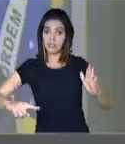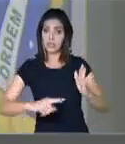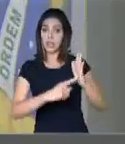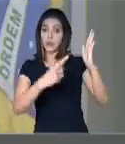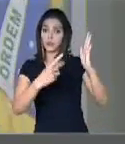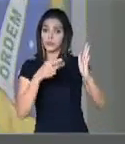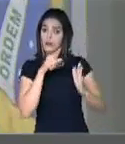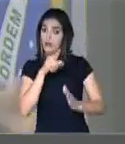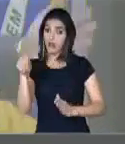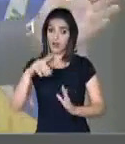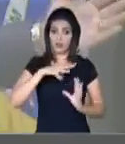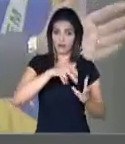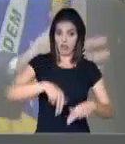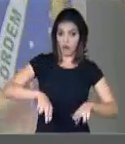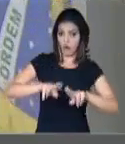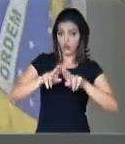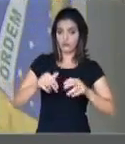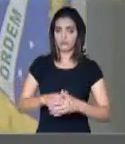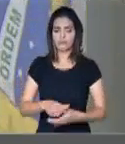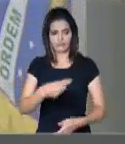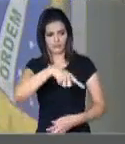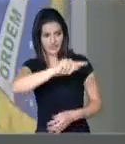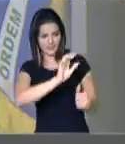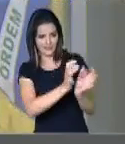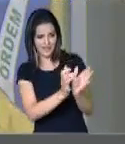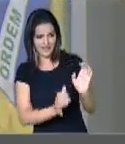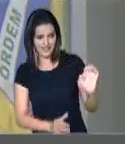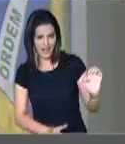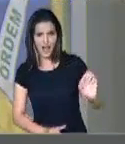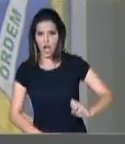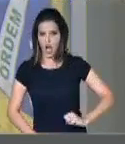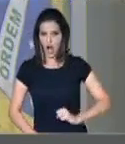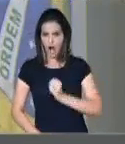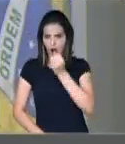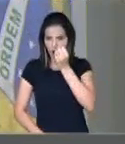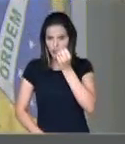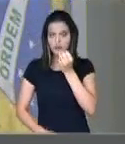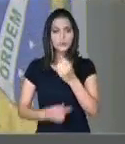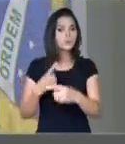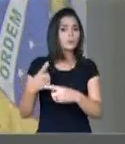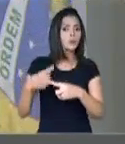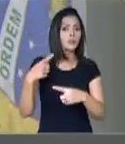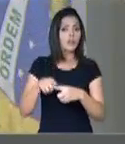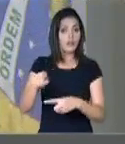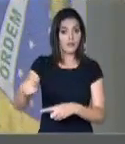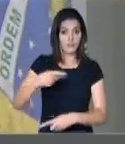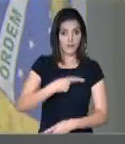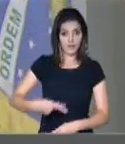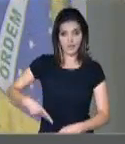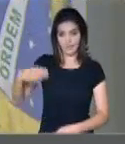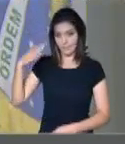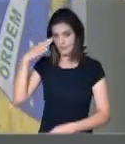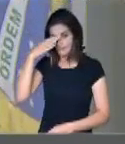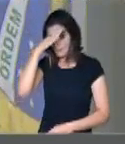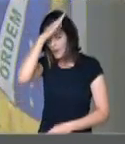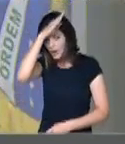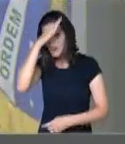Na verdade, o ódio dessa turma é que o presidente Bolsonaro desnudou